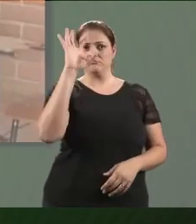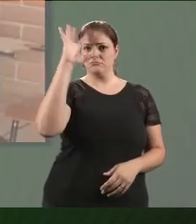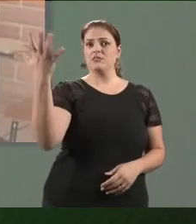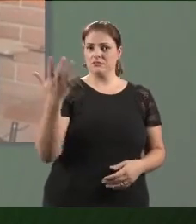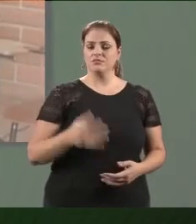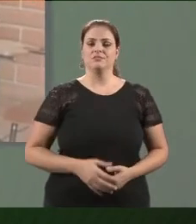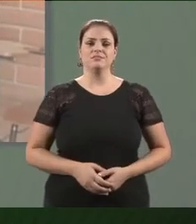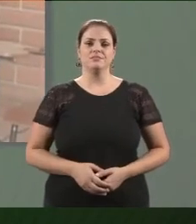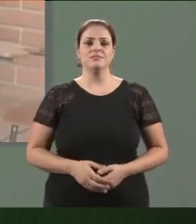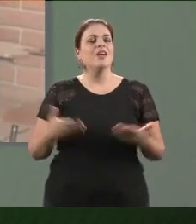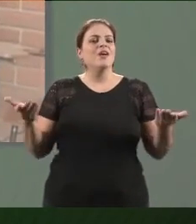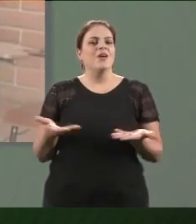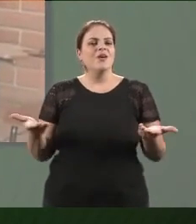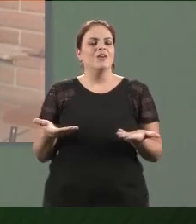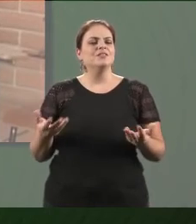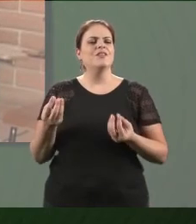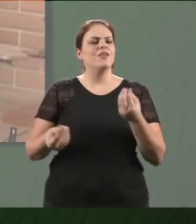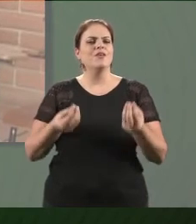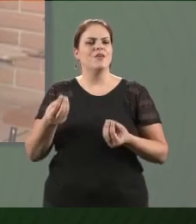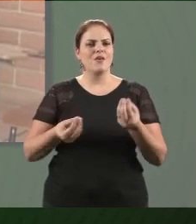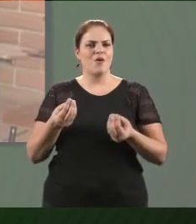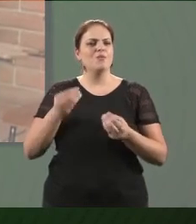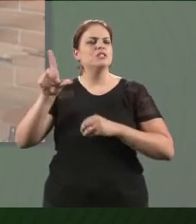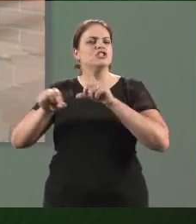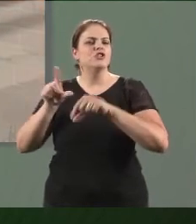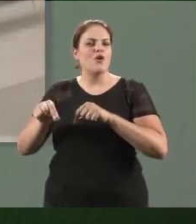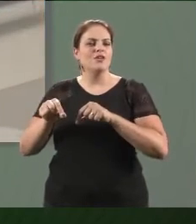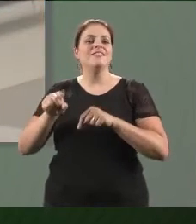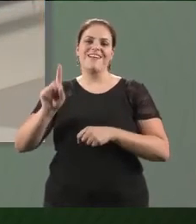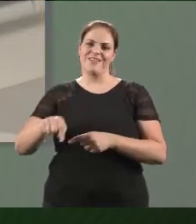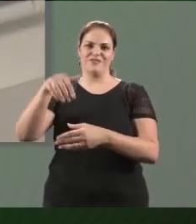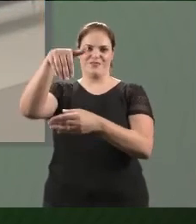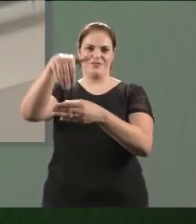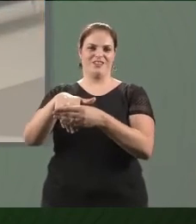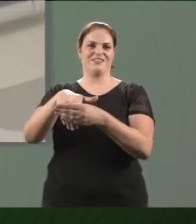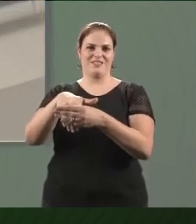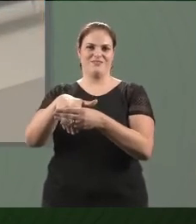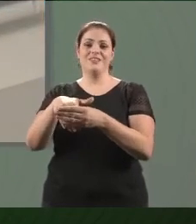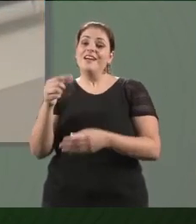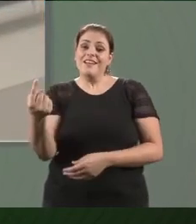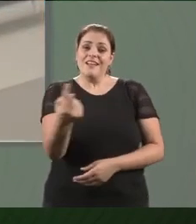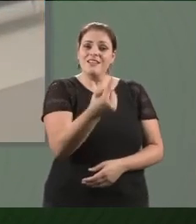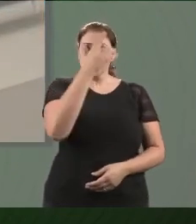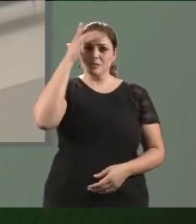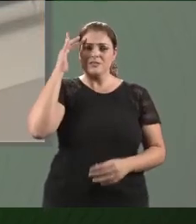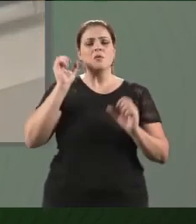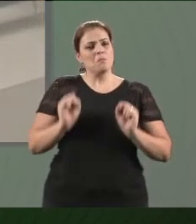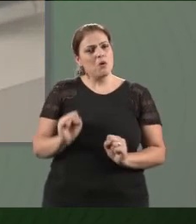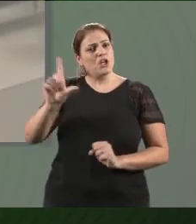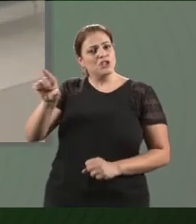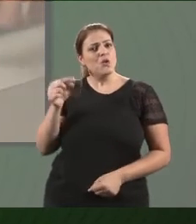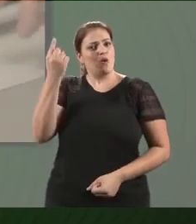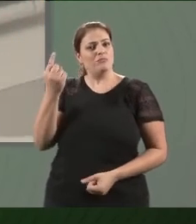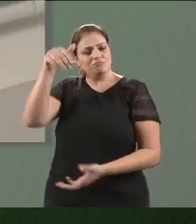Nos nossos dias, a principal forma de escolha é a votação, com cada eleitor tendo direito a um voto.